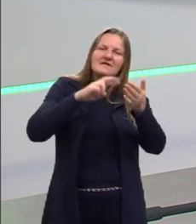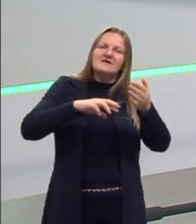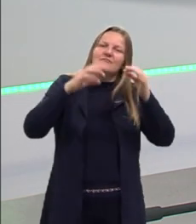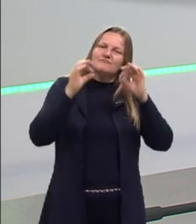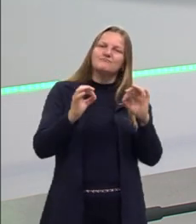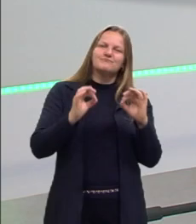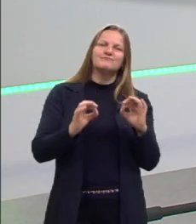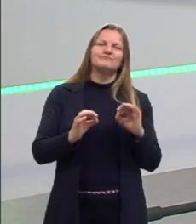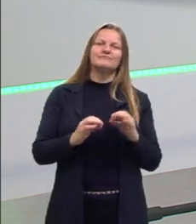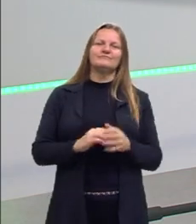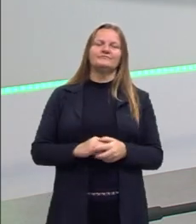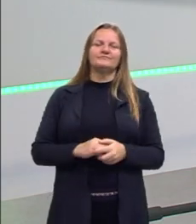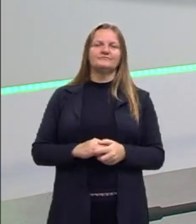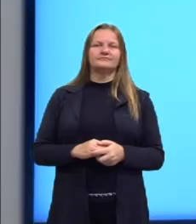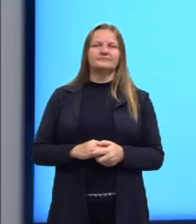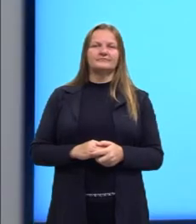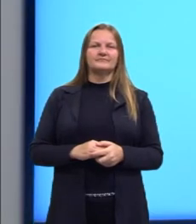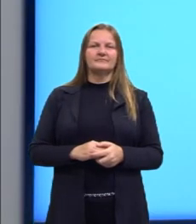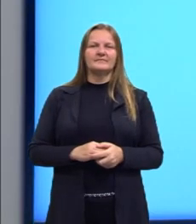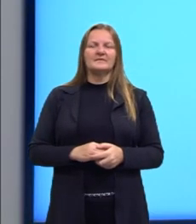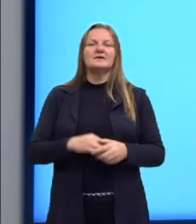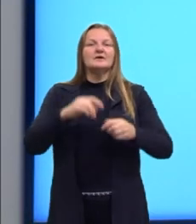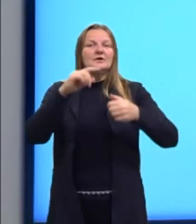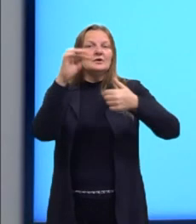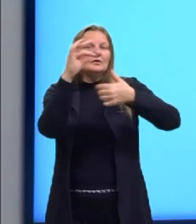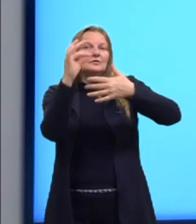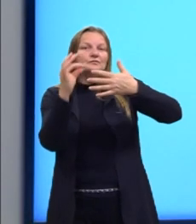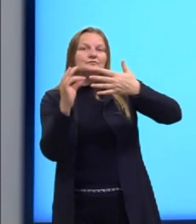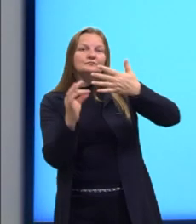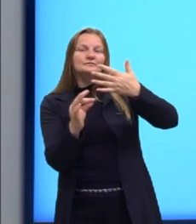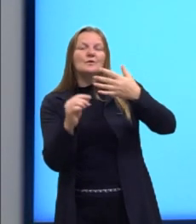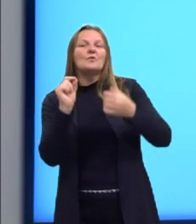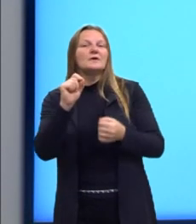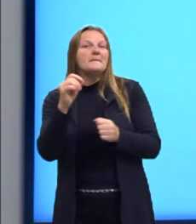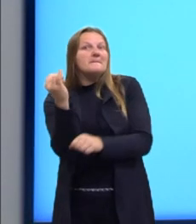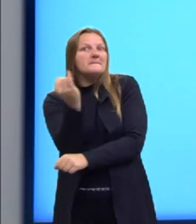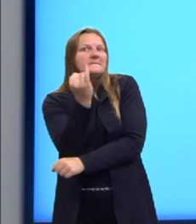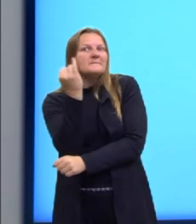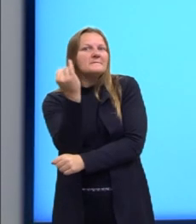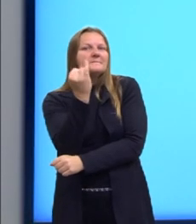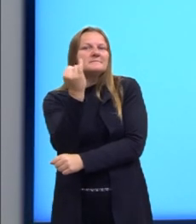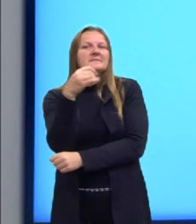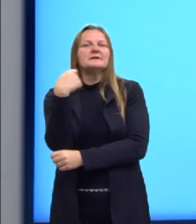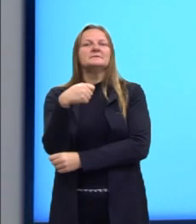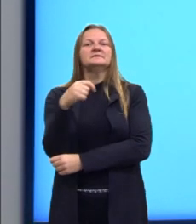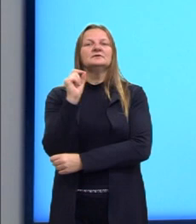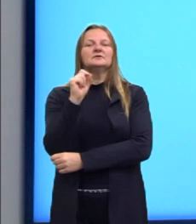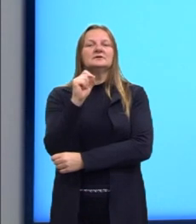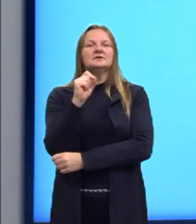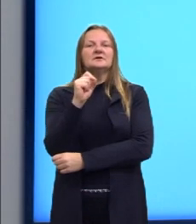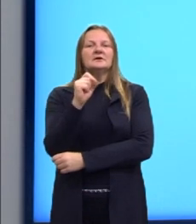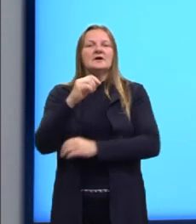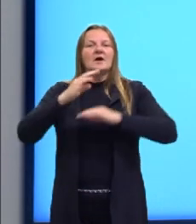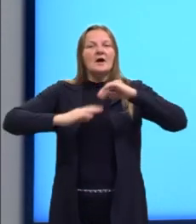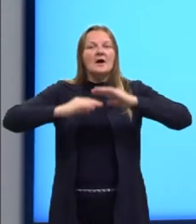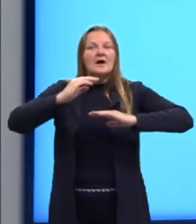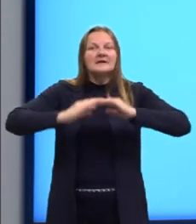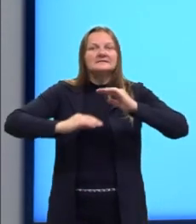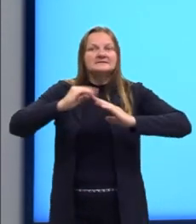Então, dos elementos fundamentais, nós precisamos de ação,